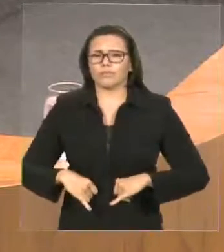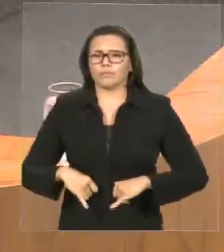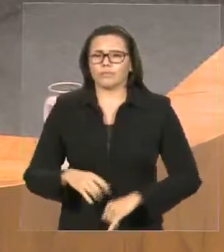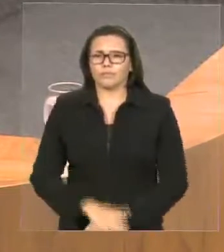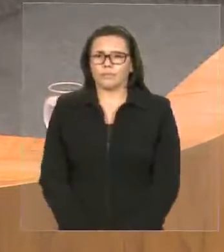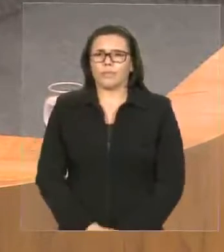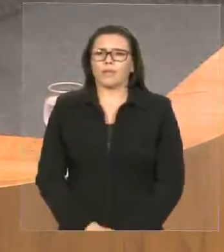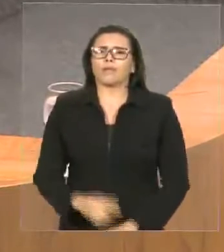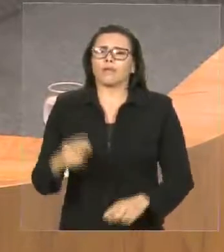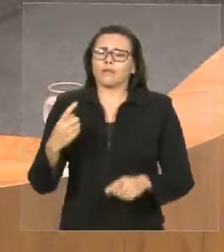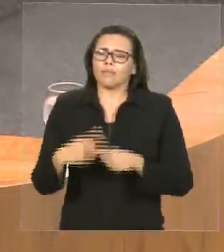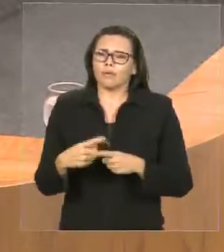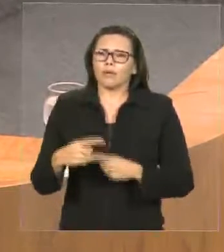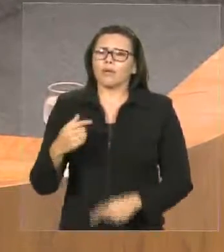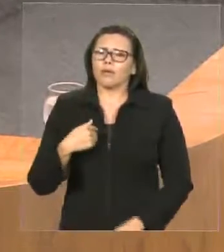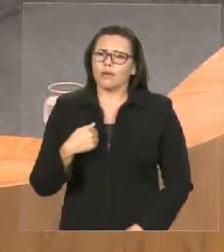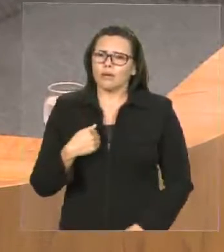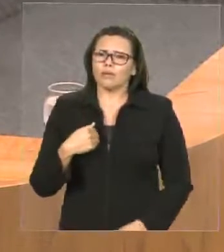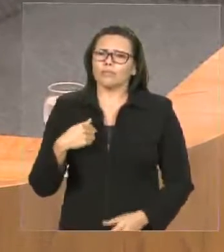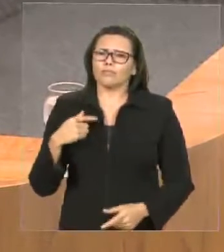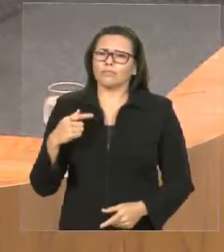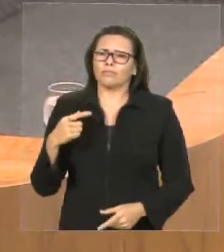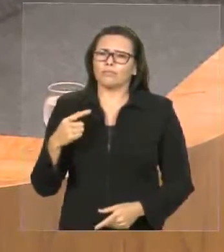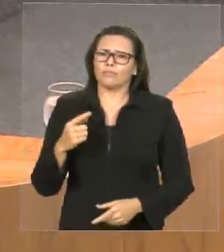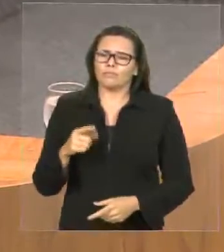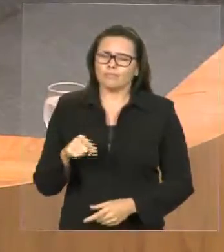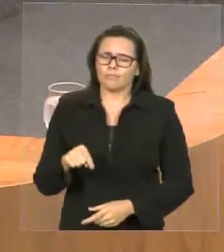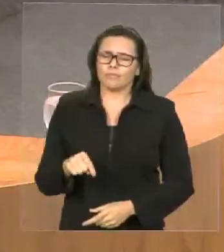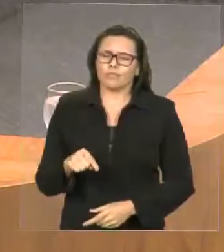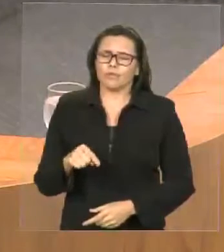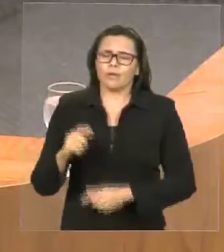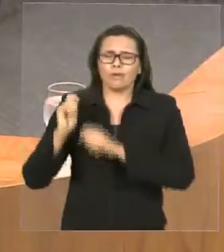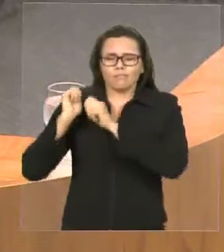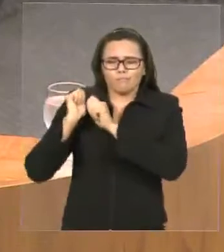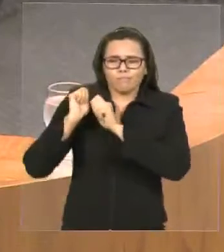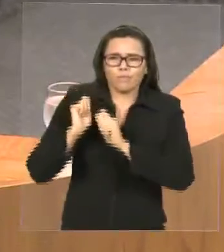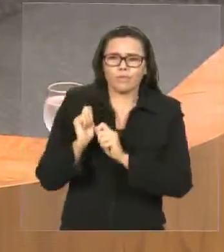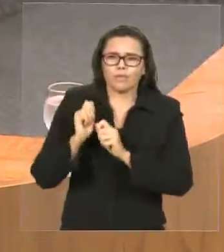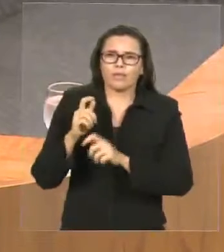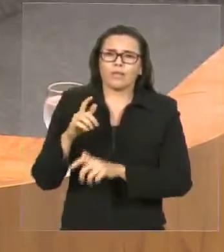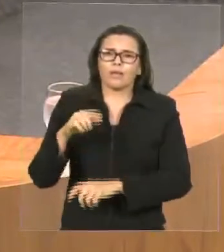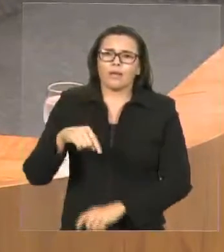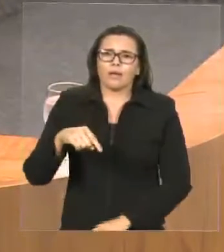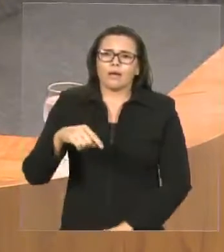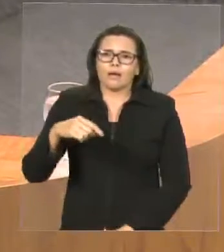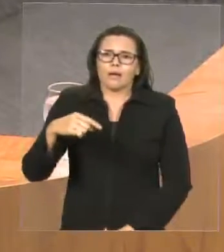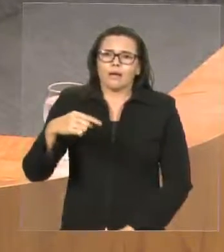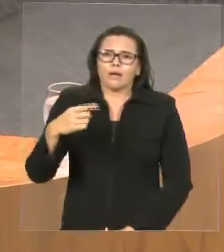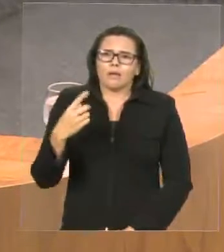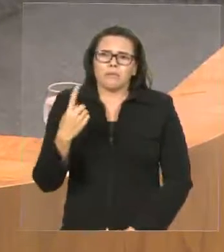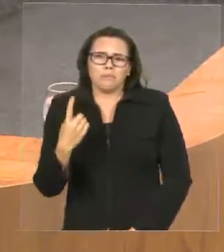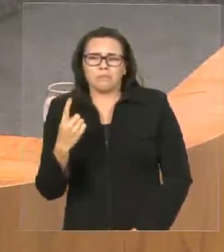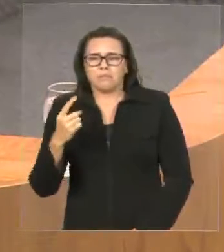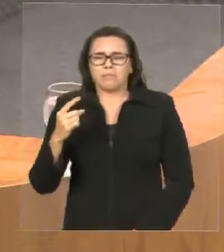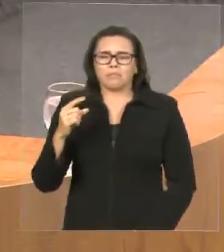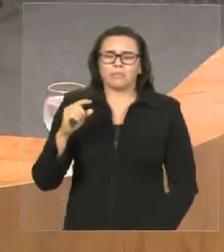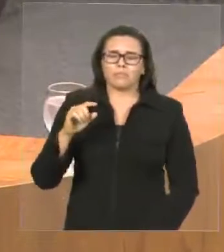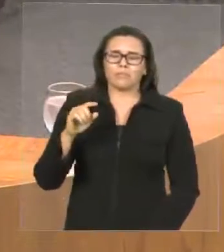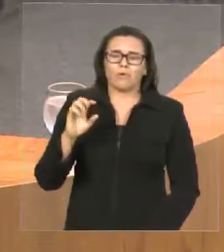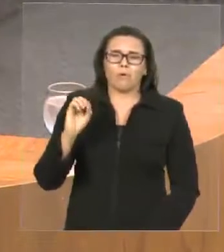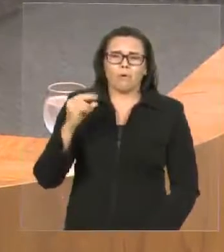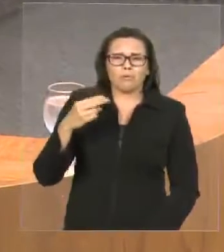participei, carreguei aquele andor por um quilômetro e meio, dois quilômetros, hoje eu estou aqui com o ombro todo inchado,